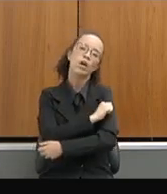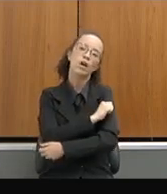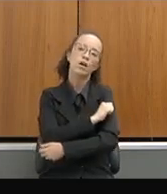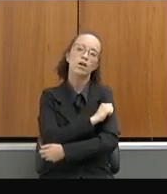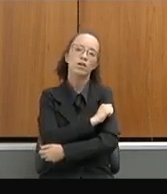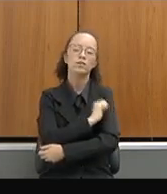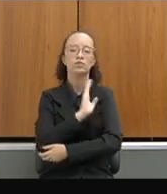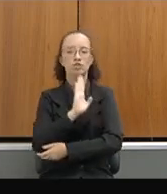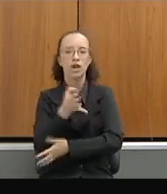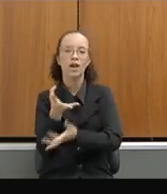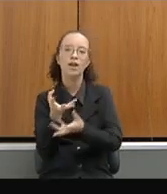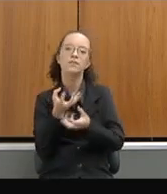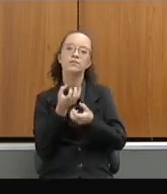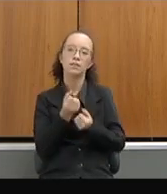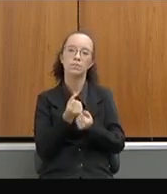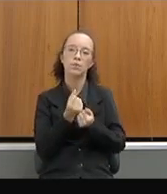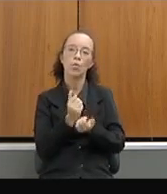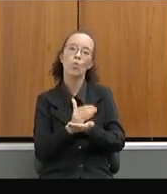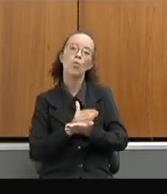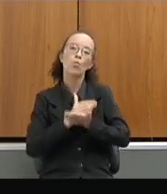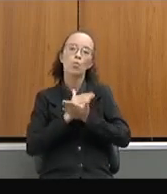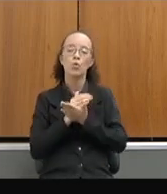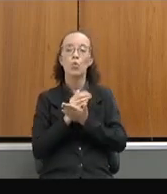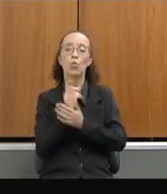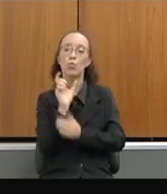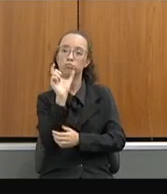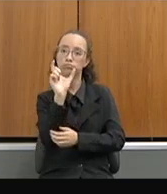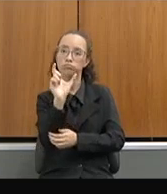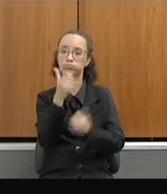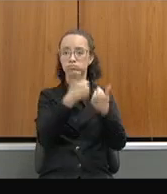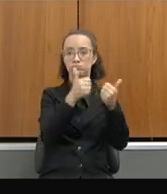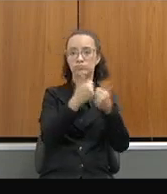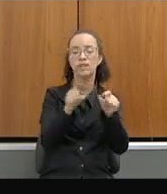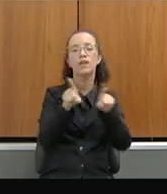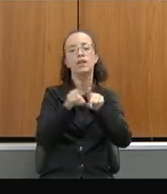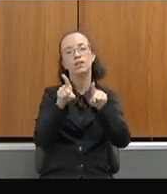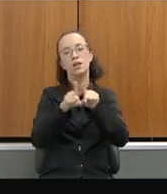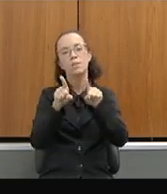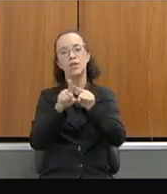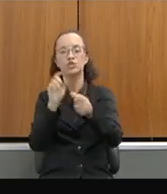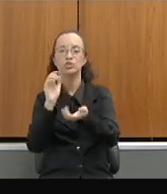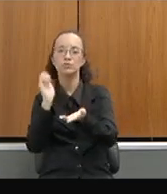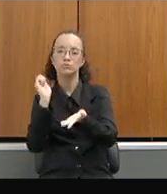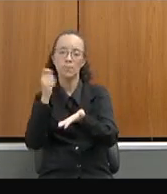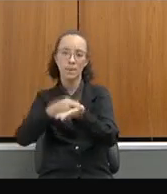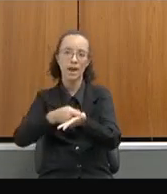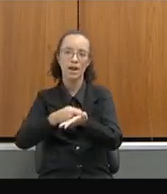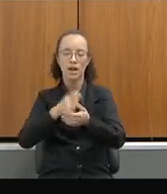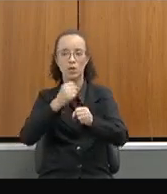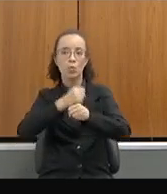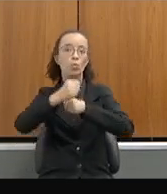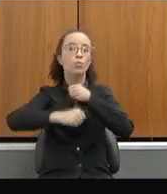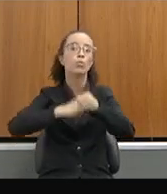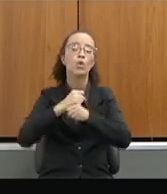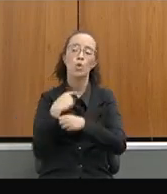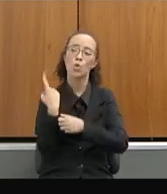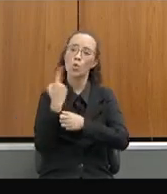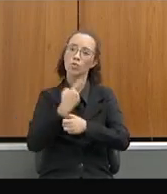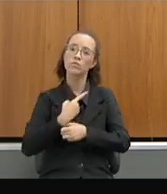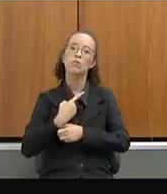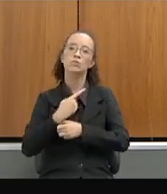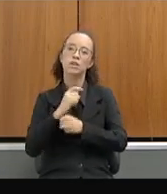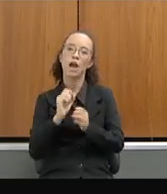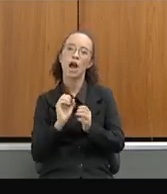o auxílio de transporte e auxílio de custeio. E que, a partir do próximo ano, nós iremos fazer um reajuste